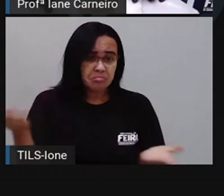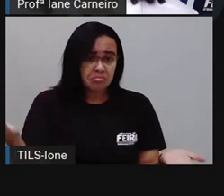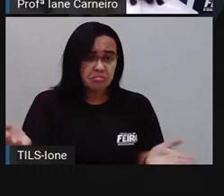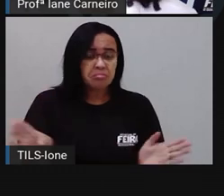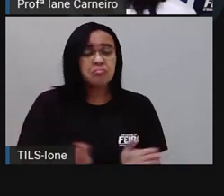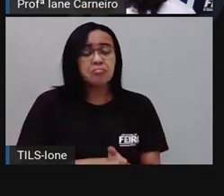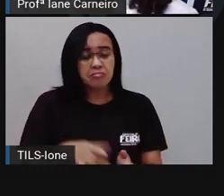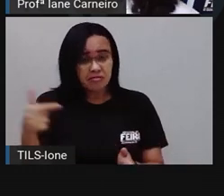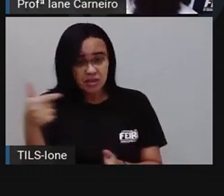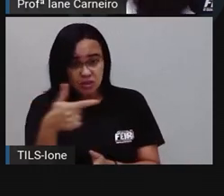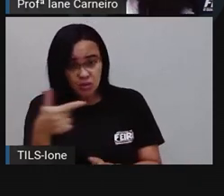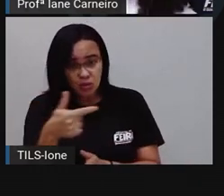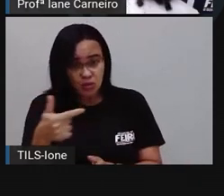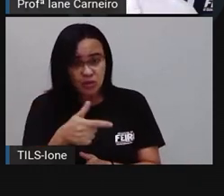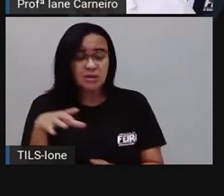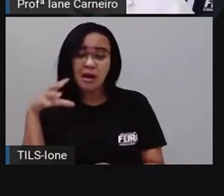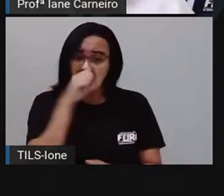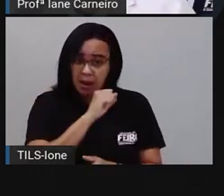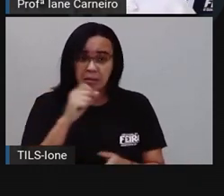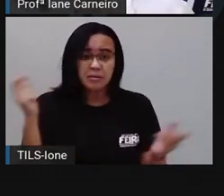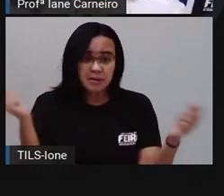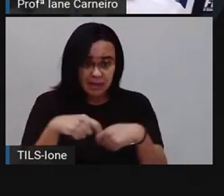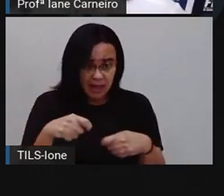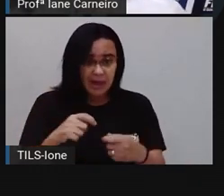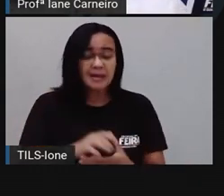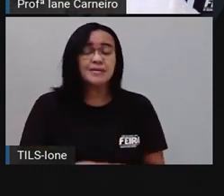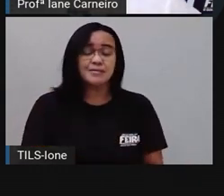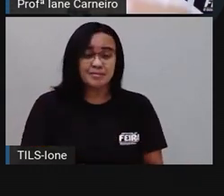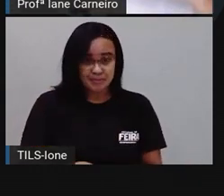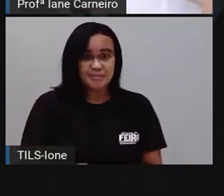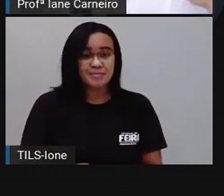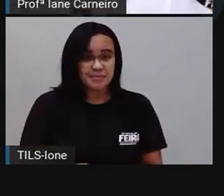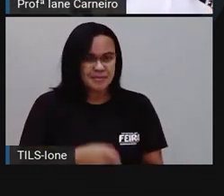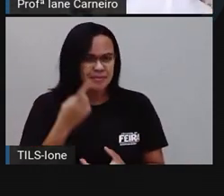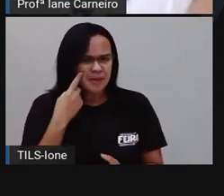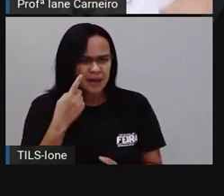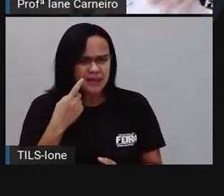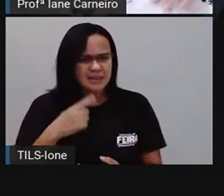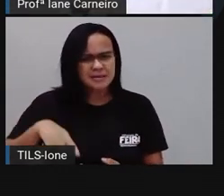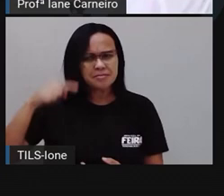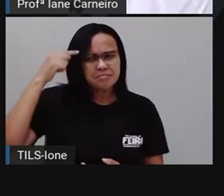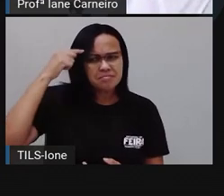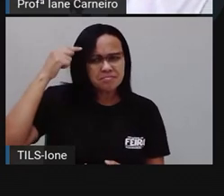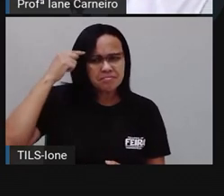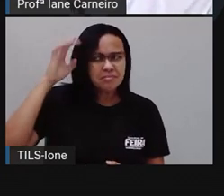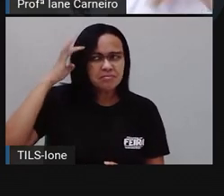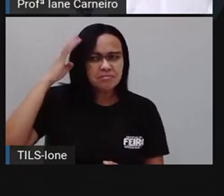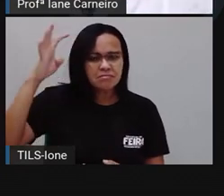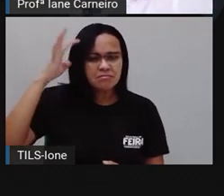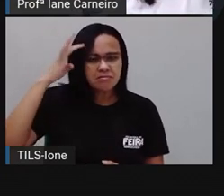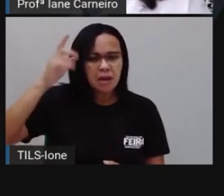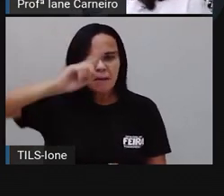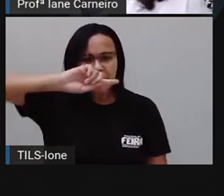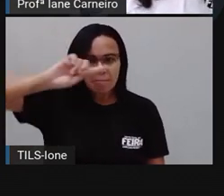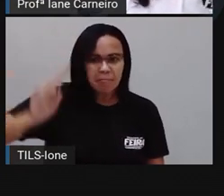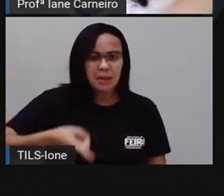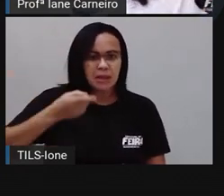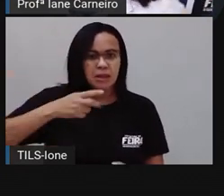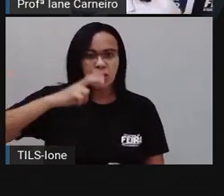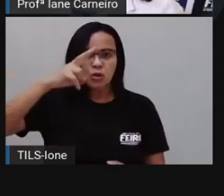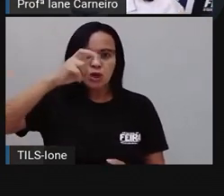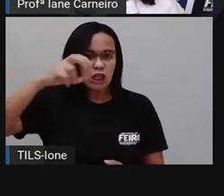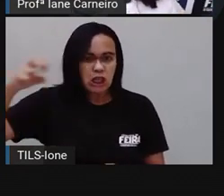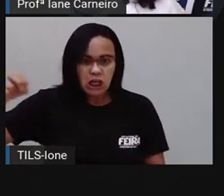no número 22 também é um número pequeno. É bem rapidinho. Mas imagina que se tivesse mil, quintos,